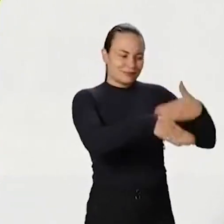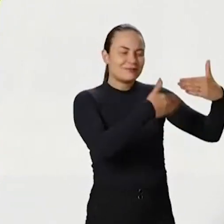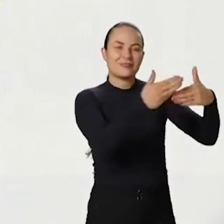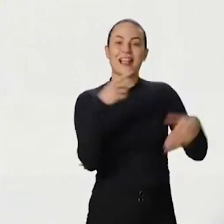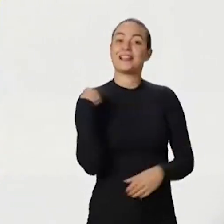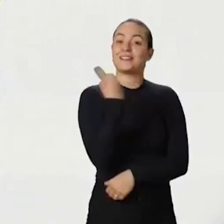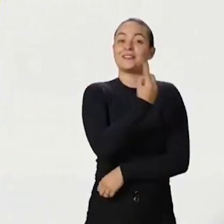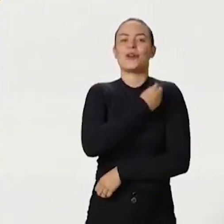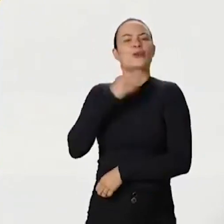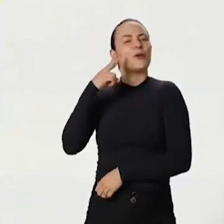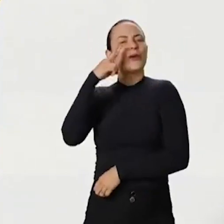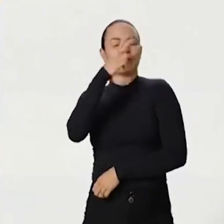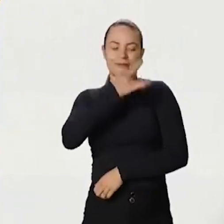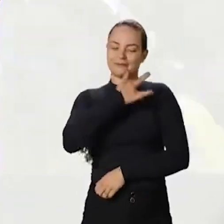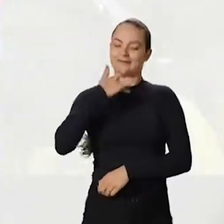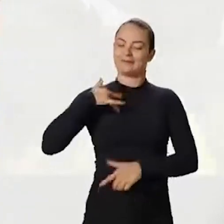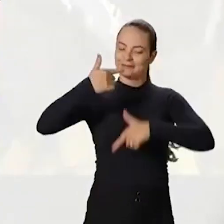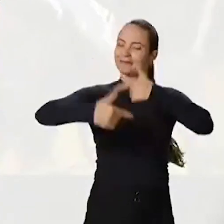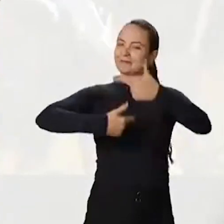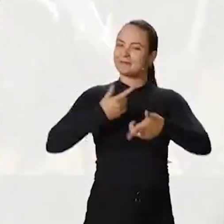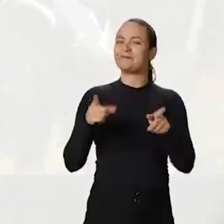É o que mais esperamos.